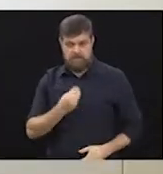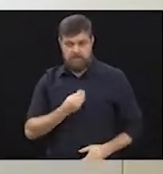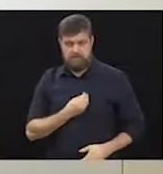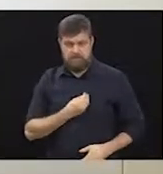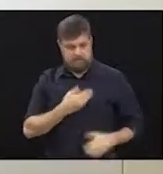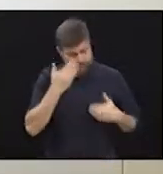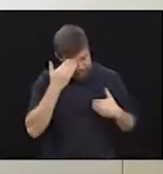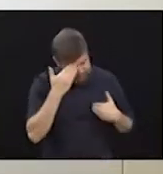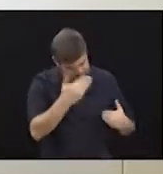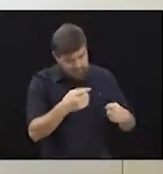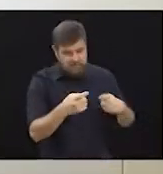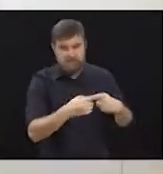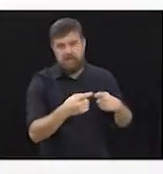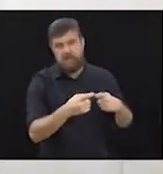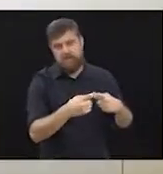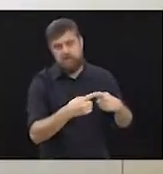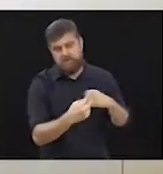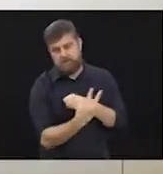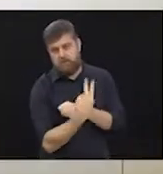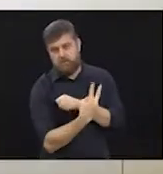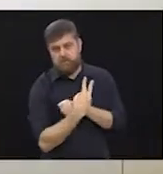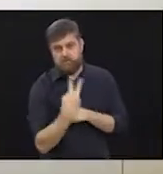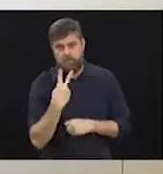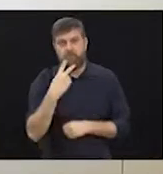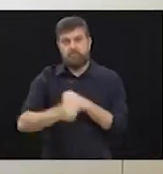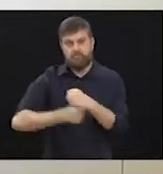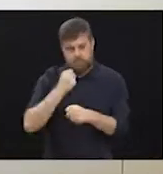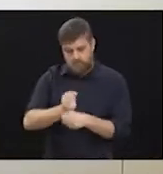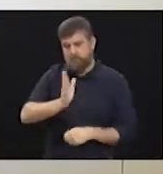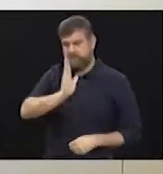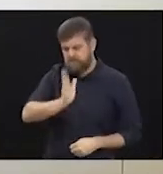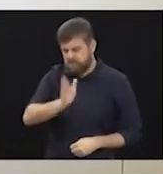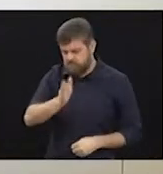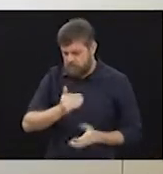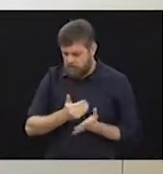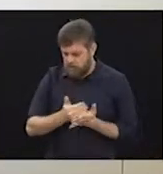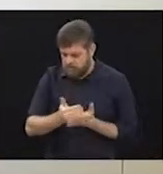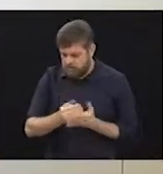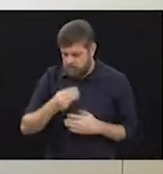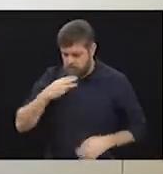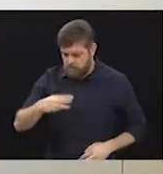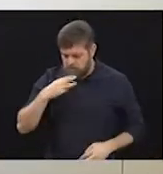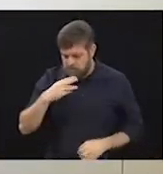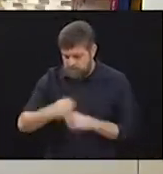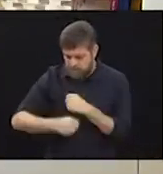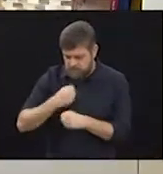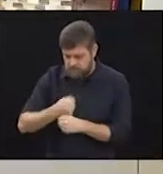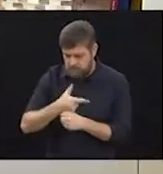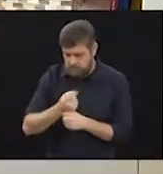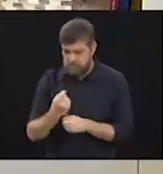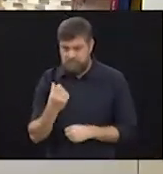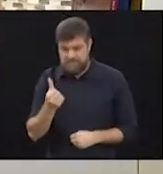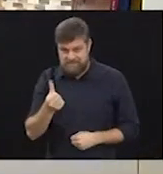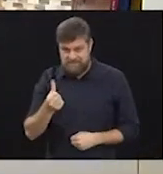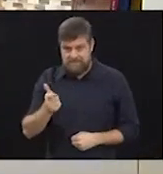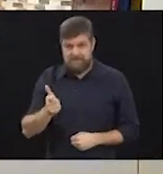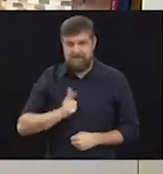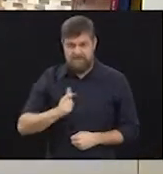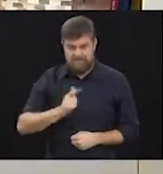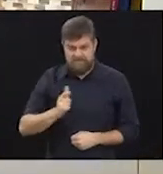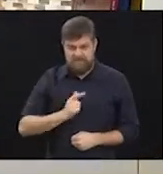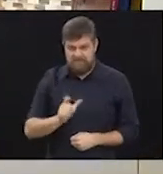foi ao tratamento que ela fez comigo. Dois anos. Foi em março de 16. Eu tenho artrite